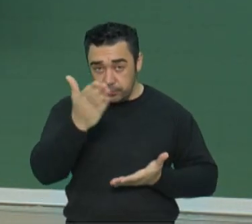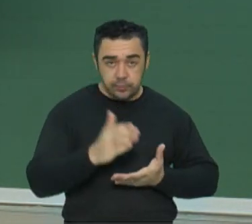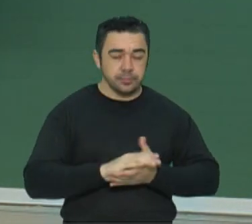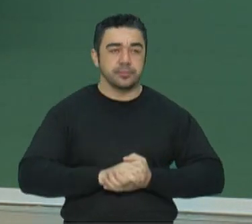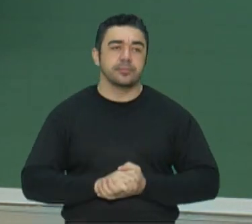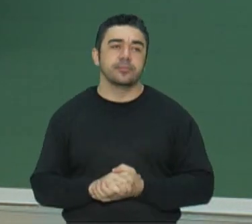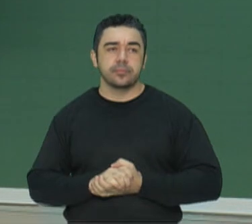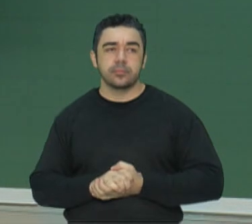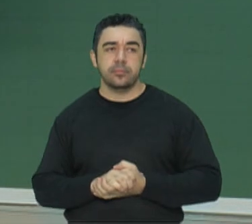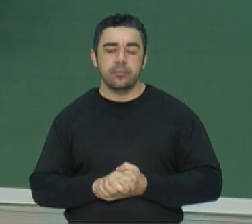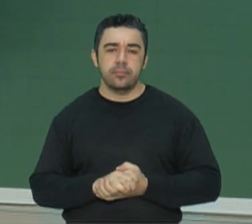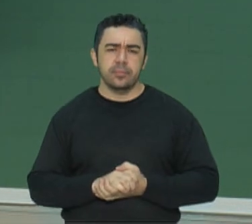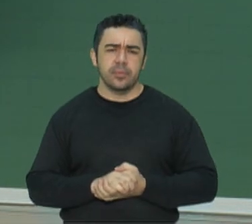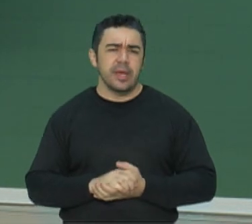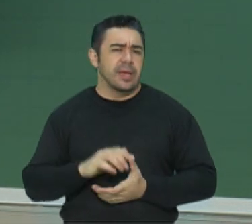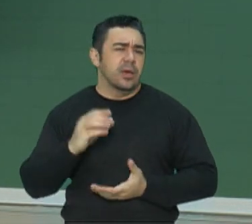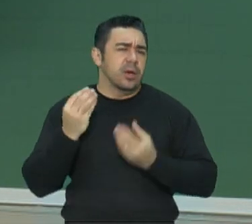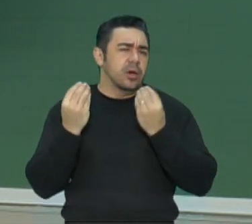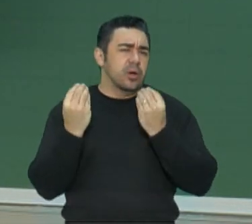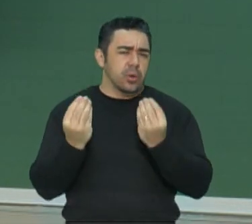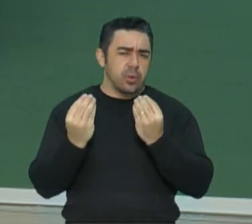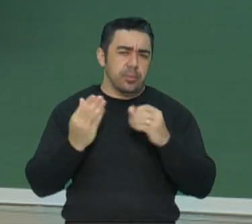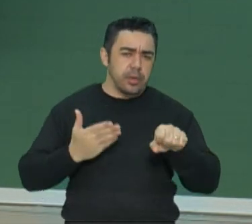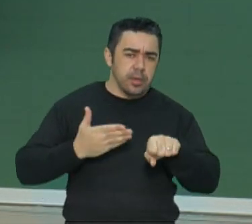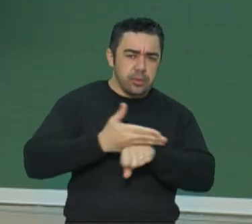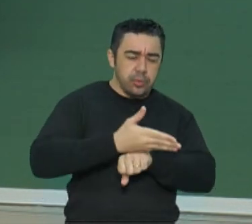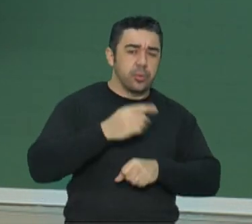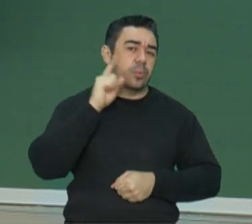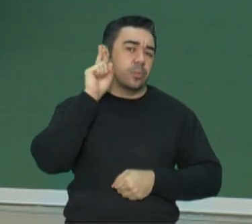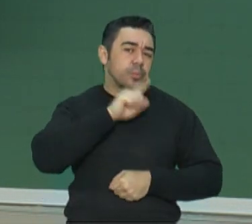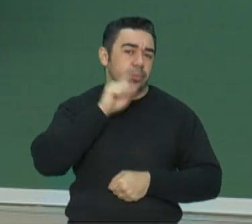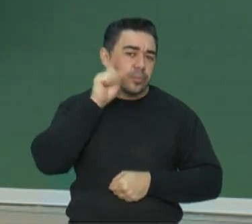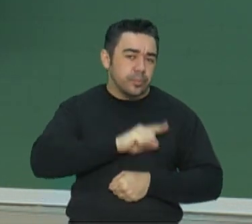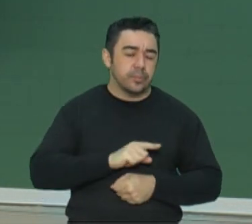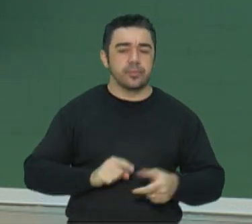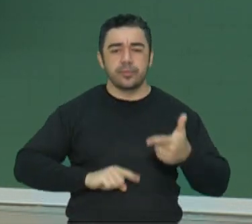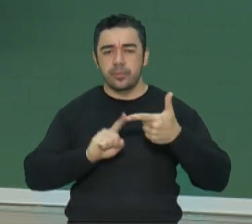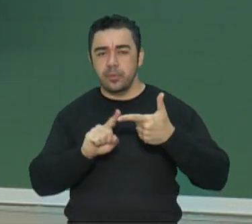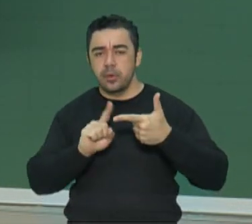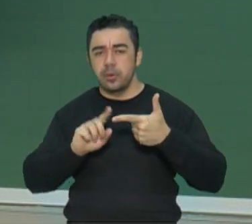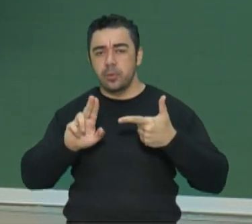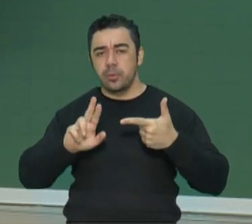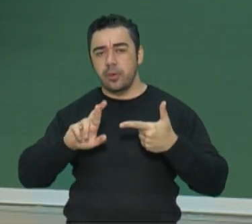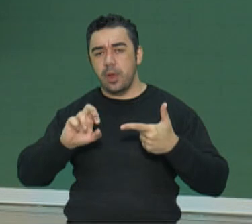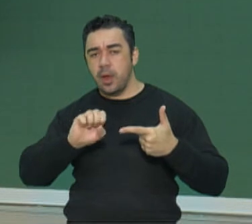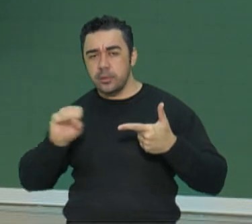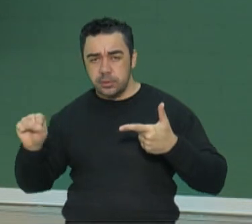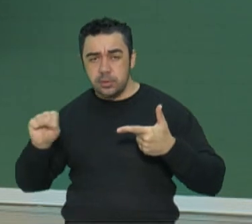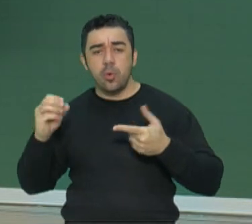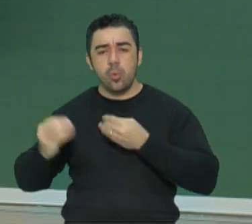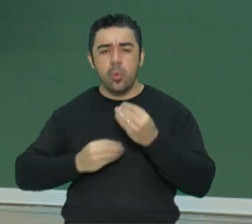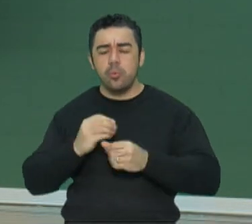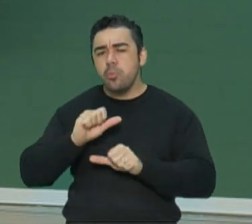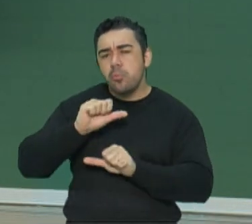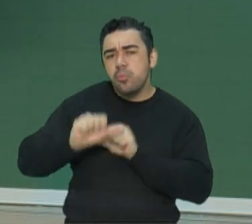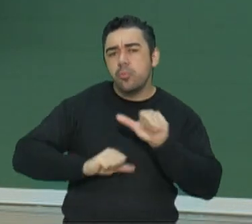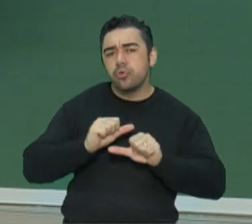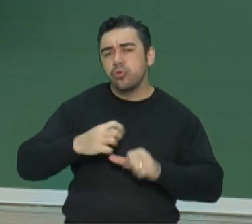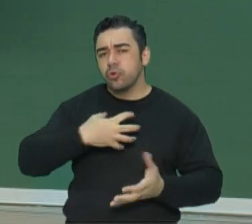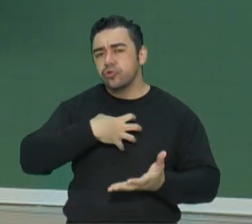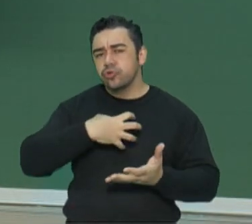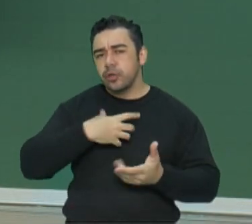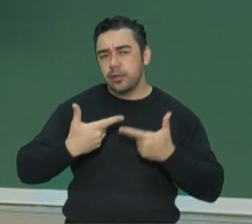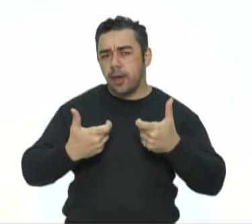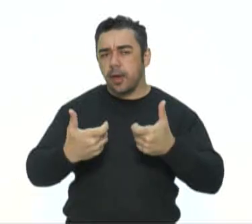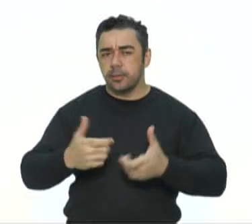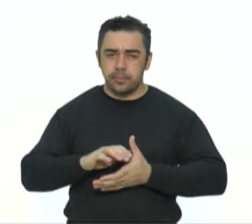mais uma. Ei, de que maneira a entrada dos Estados Unidos e da União Soviética modificou o contexto da